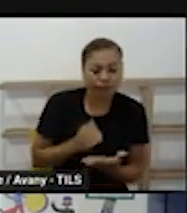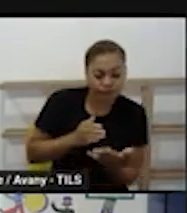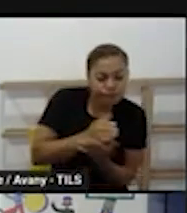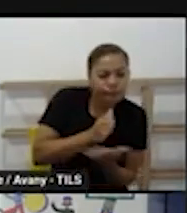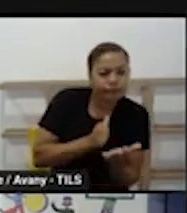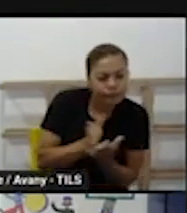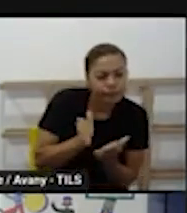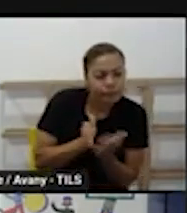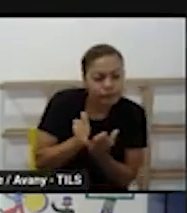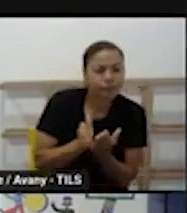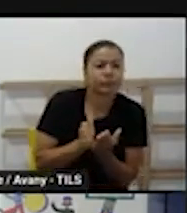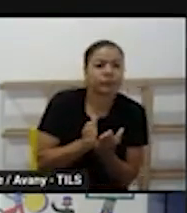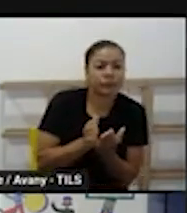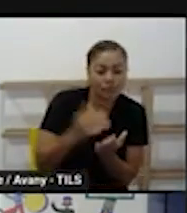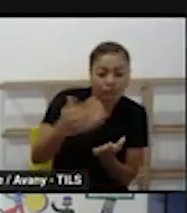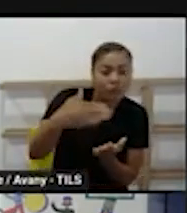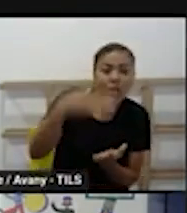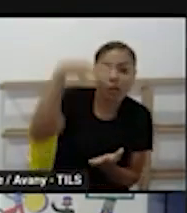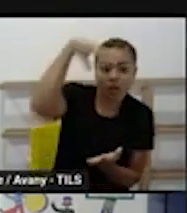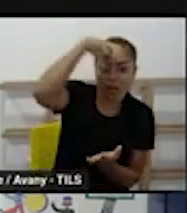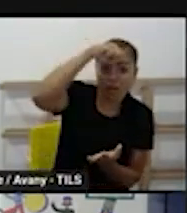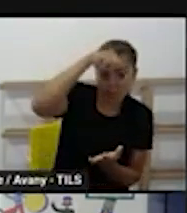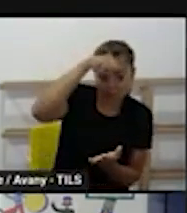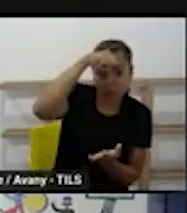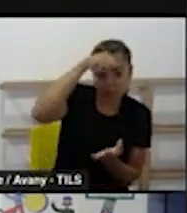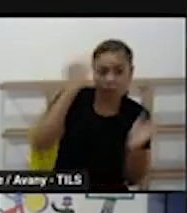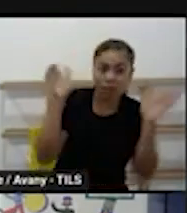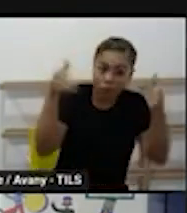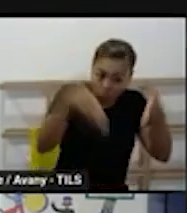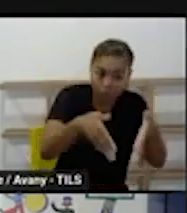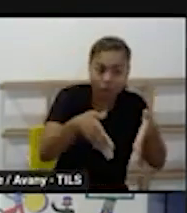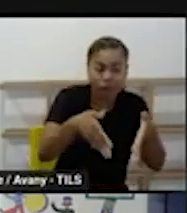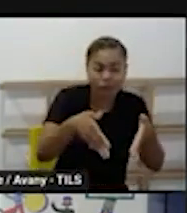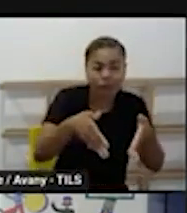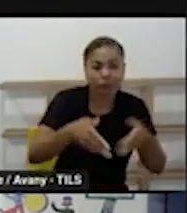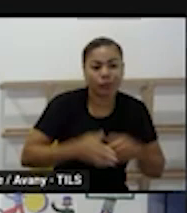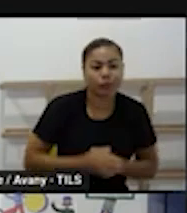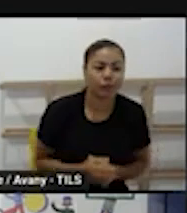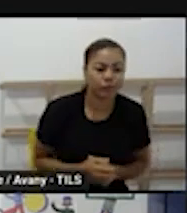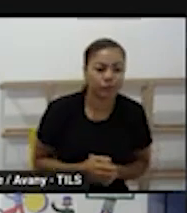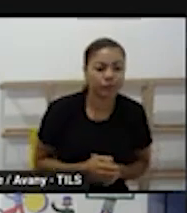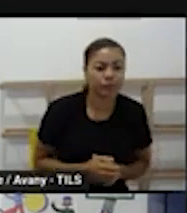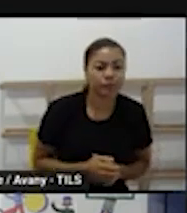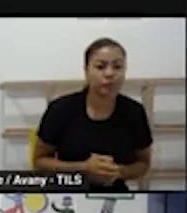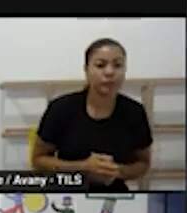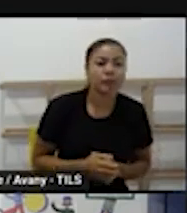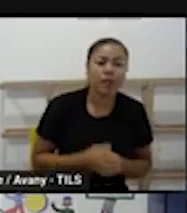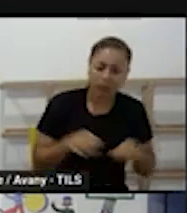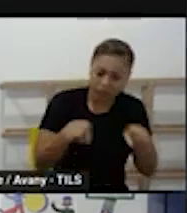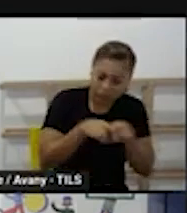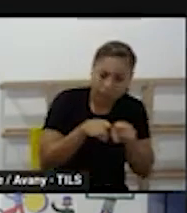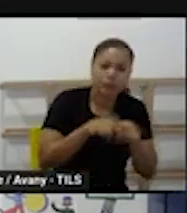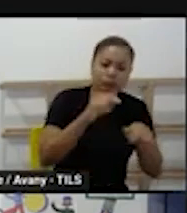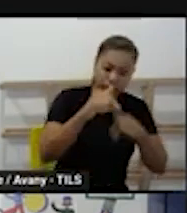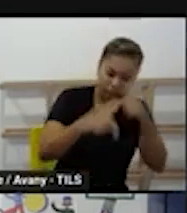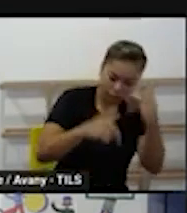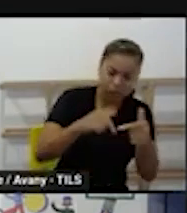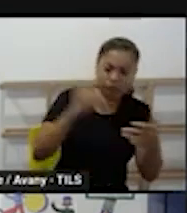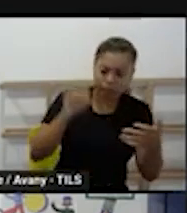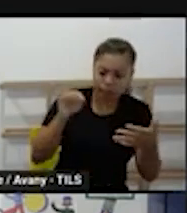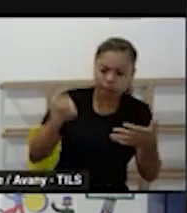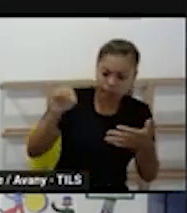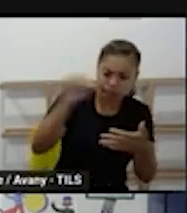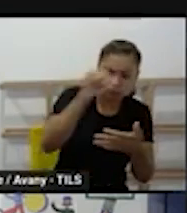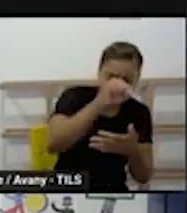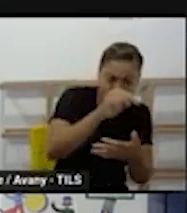os objetivos de aprendizagem né que vem no projeto que vem na sequência e aí a gente vai estar trabalhando todas essas dimensões dentro das